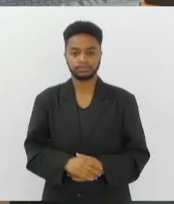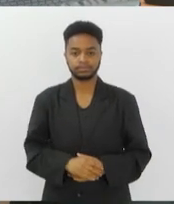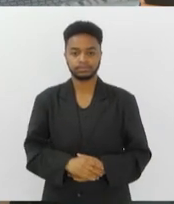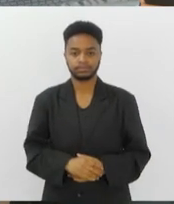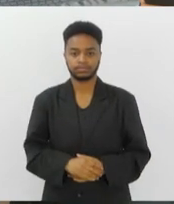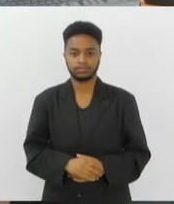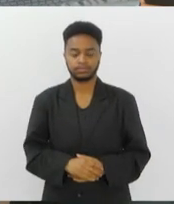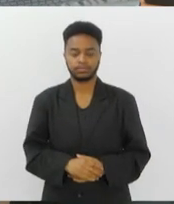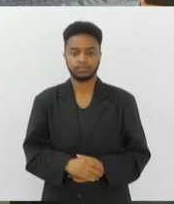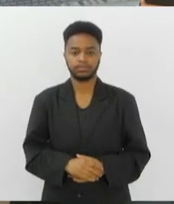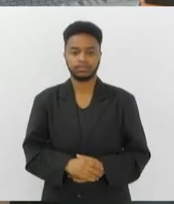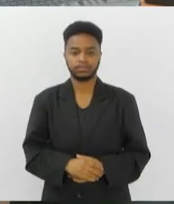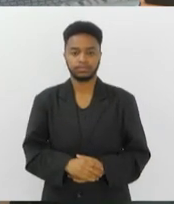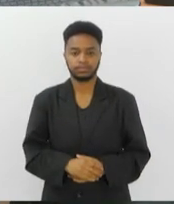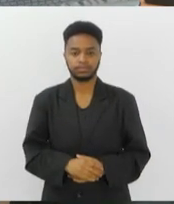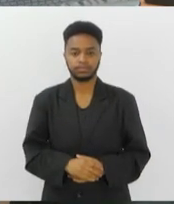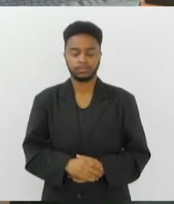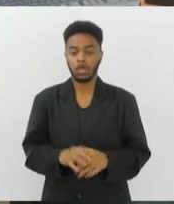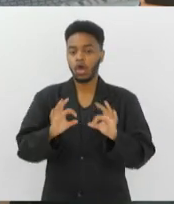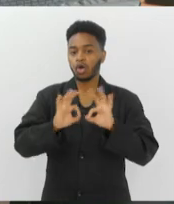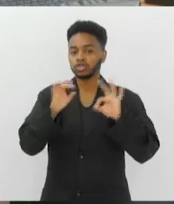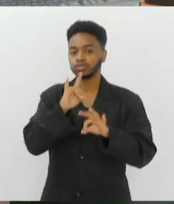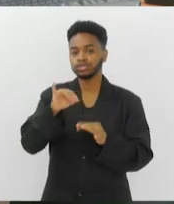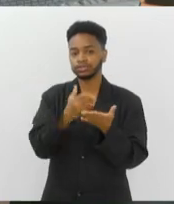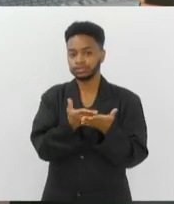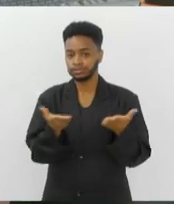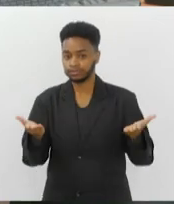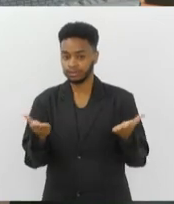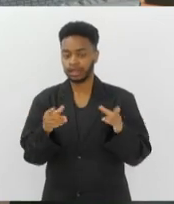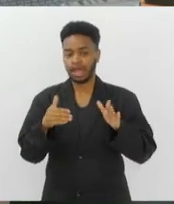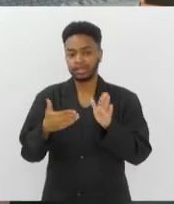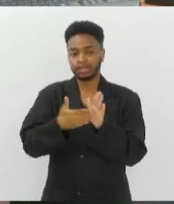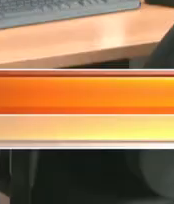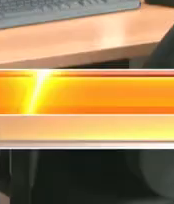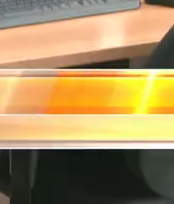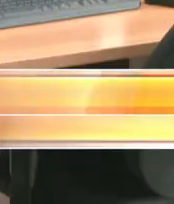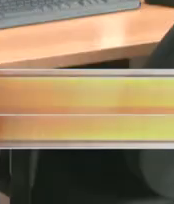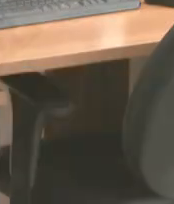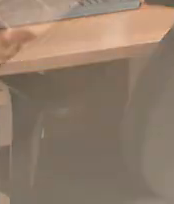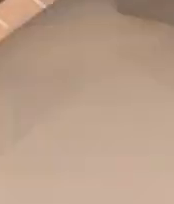.rj.gov.br. Um ótimo dia para você e até amanhã.